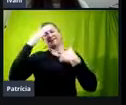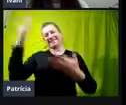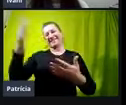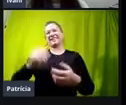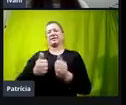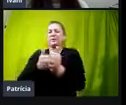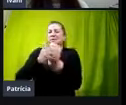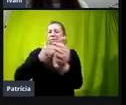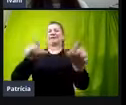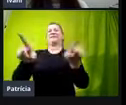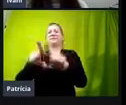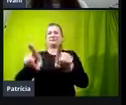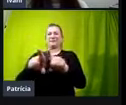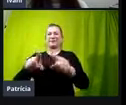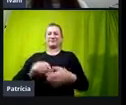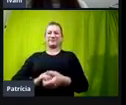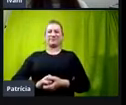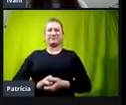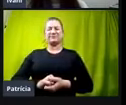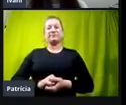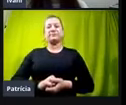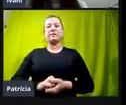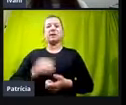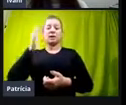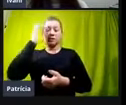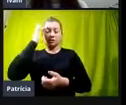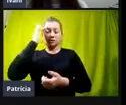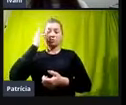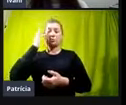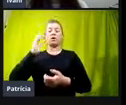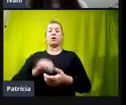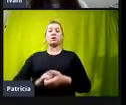foi isso mais? Eu acho que a gente tem que